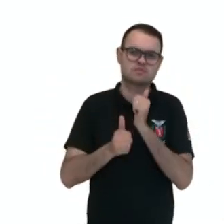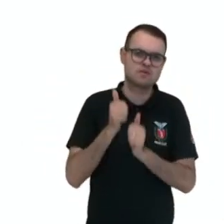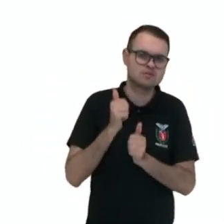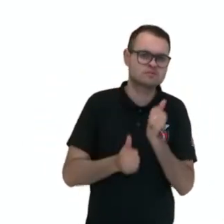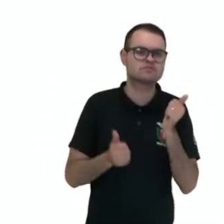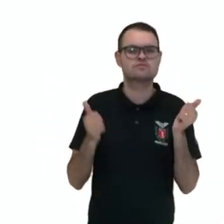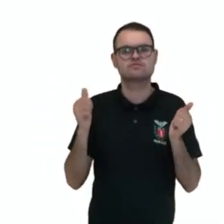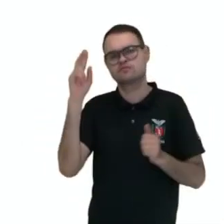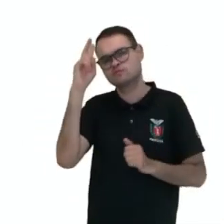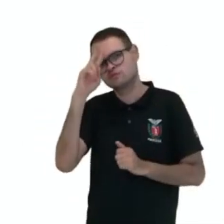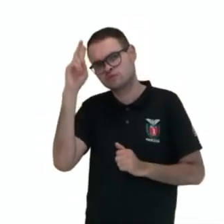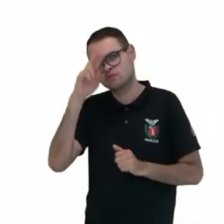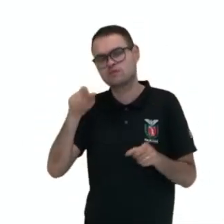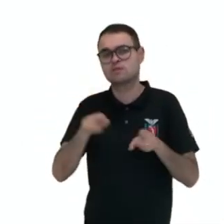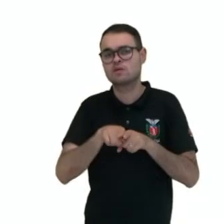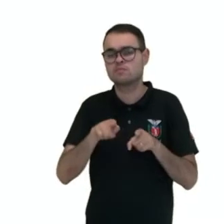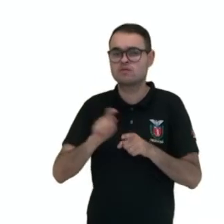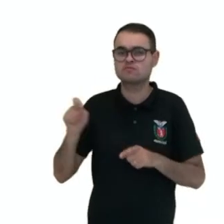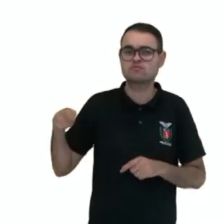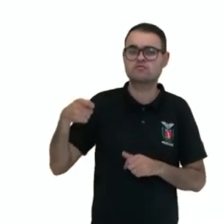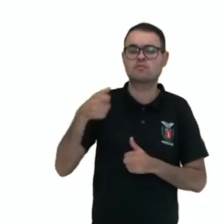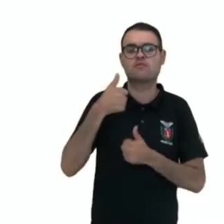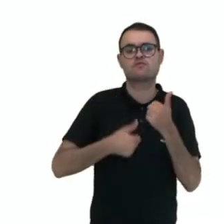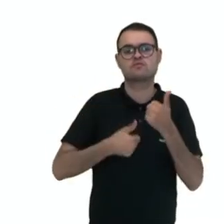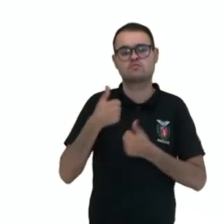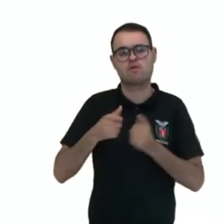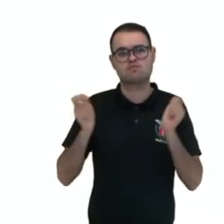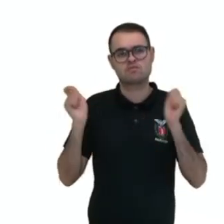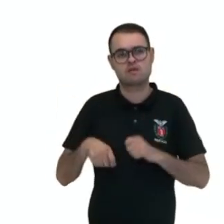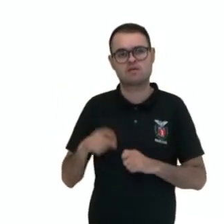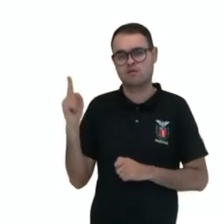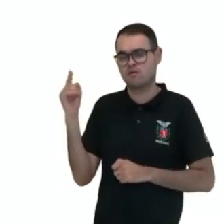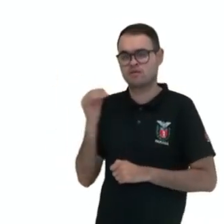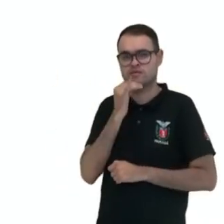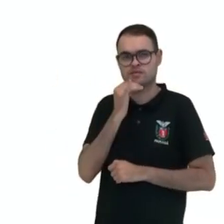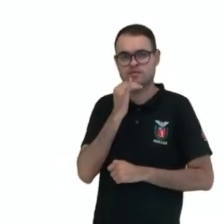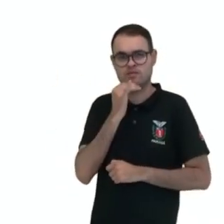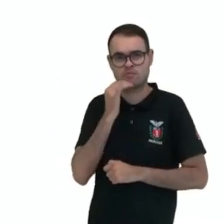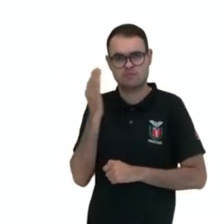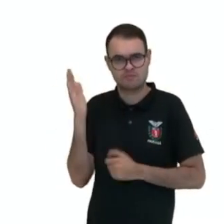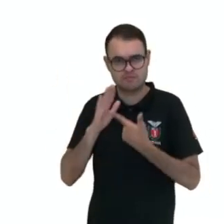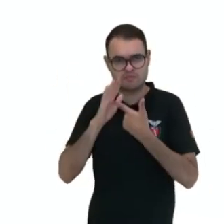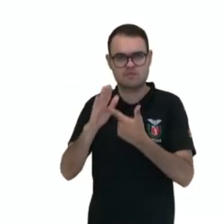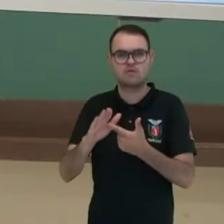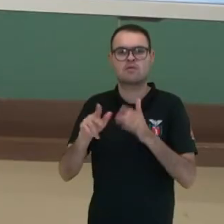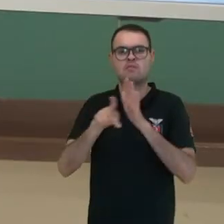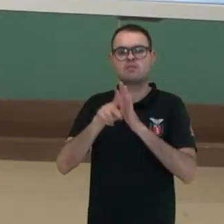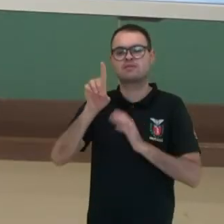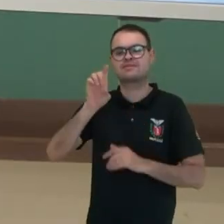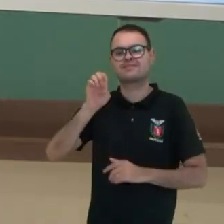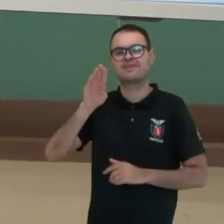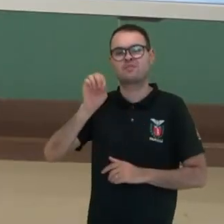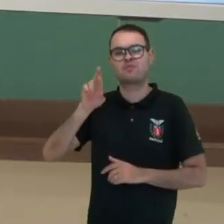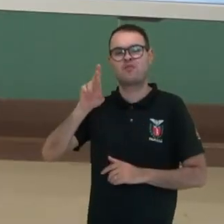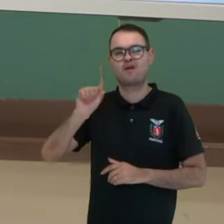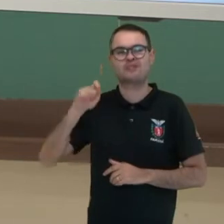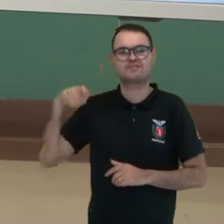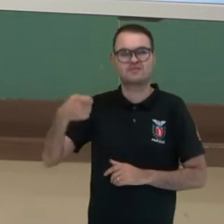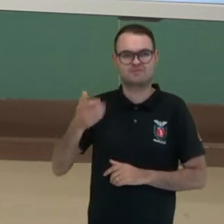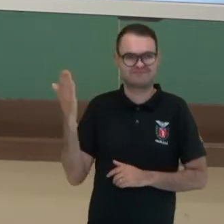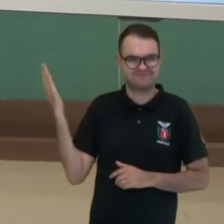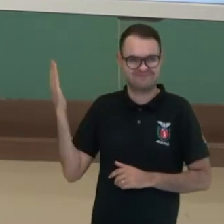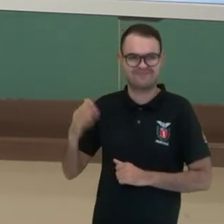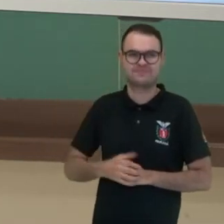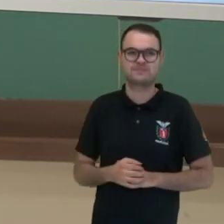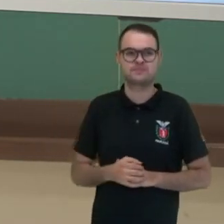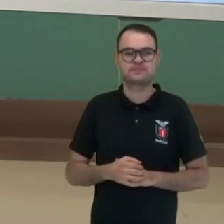históricos, até sobre futebol, né? A gente pode, olha só, um exemplo, espetáculo da Deborah Cooper, O dínamo, né?